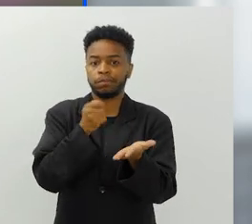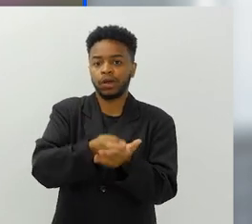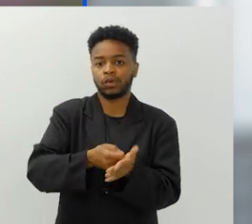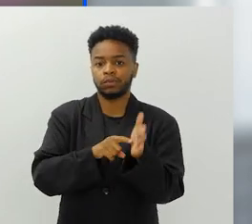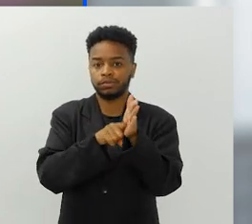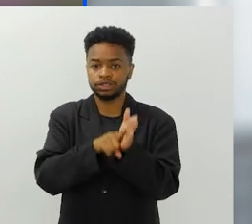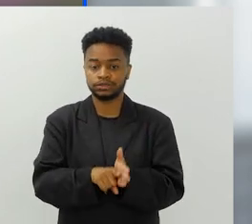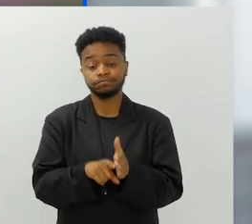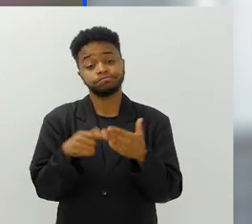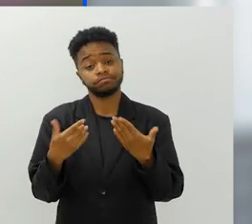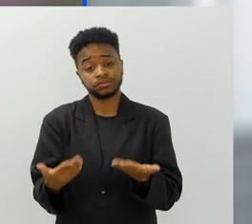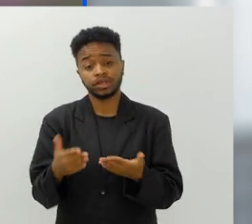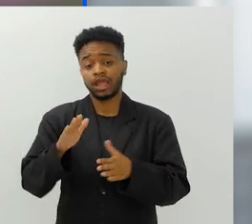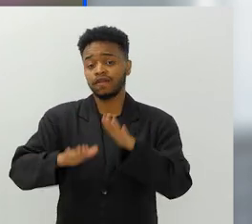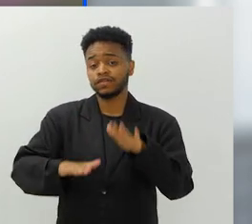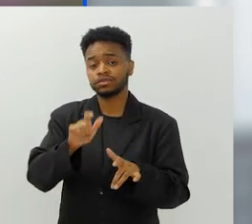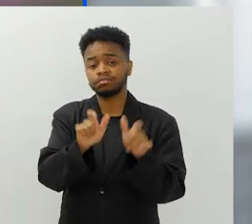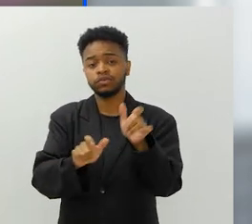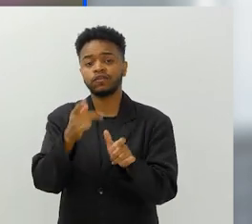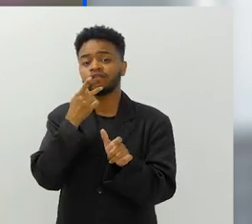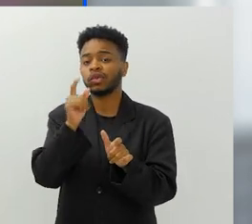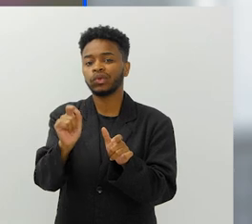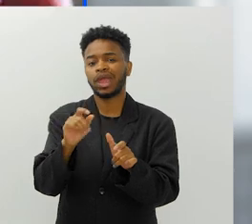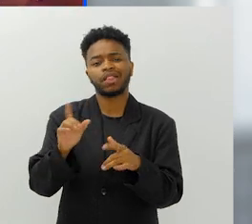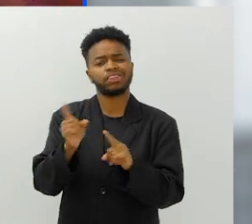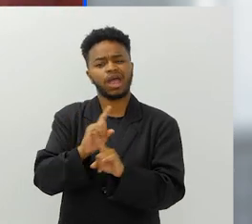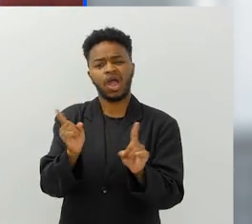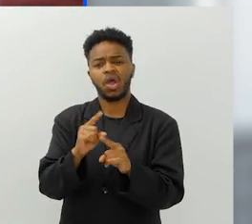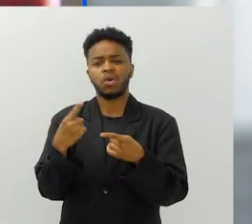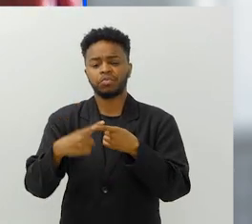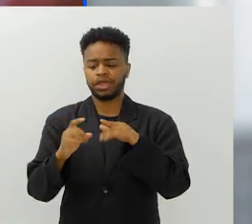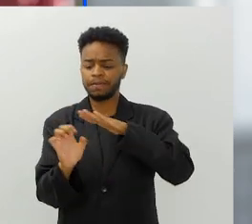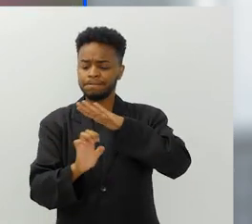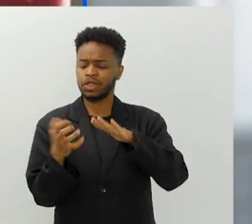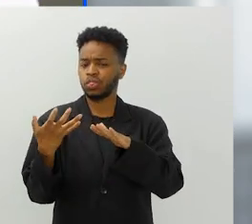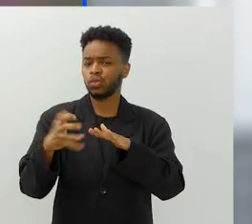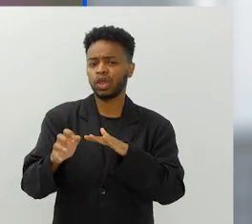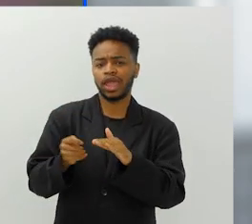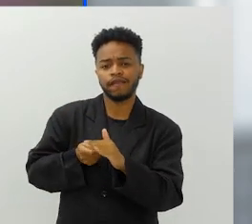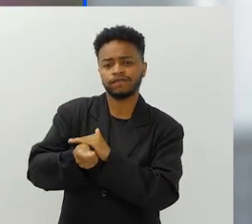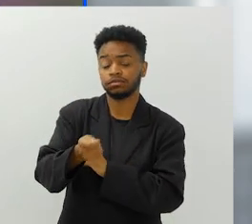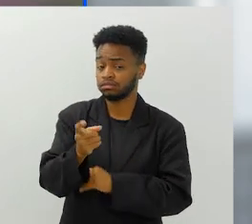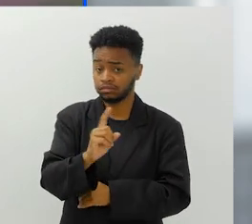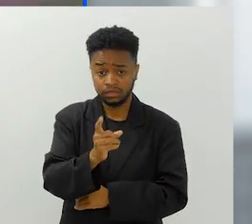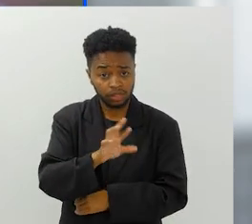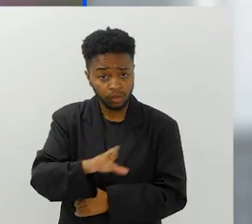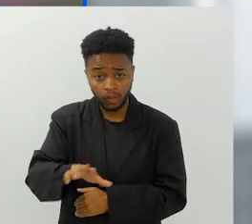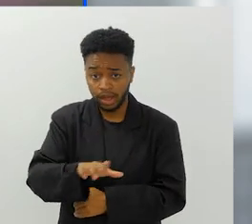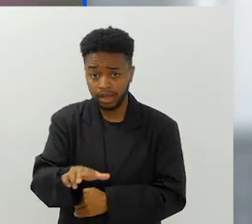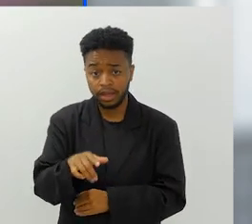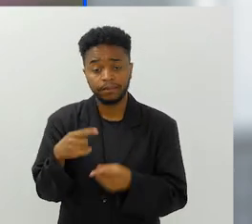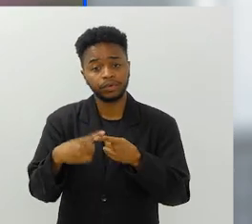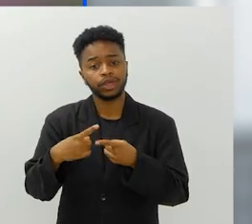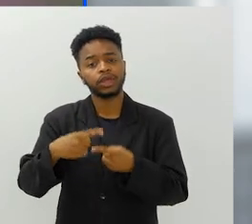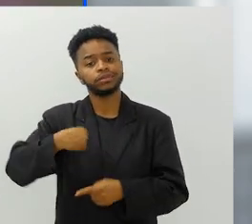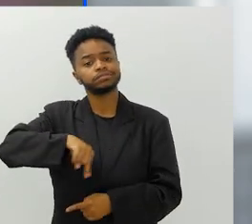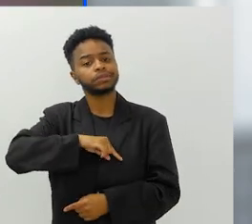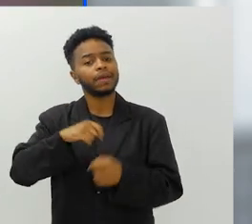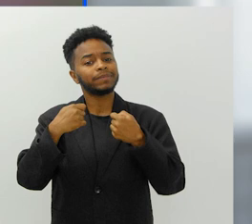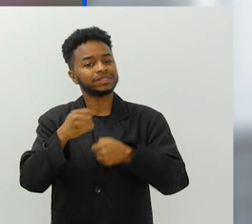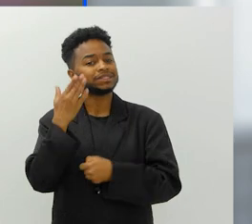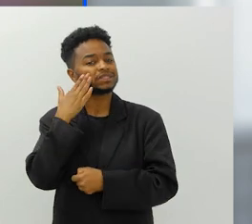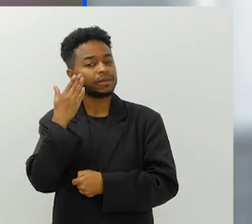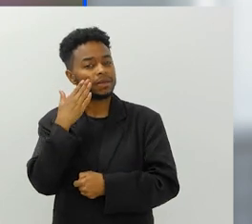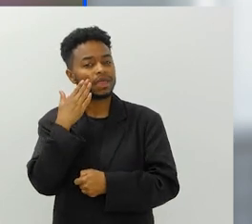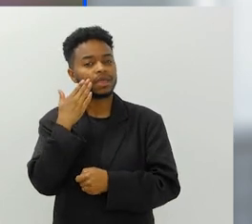Então basta, às vezes as pessoas falam, ah não, porque os empresários não querem investir um centavo, não é isso, nós temos que